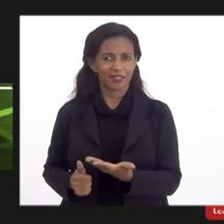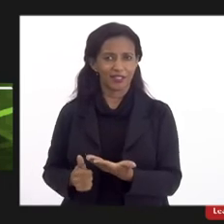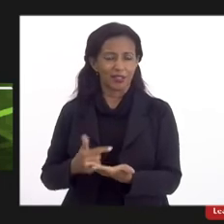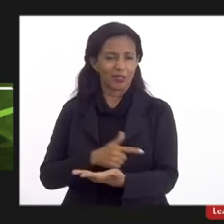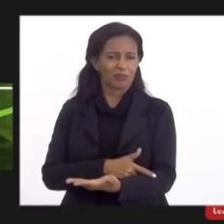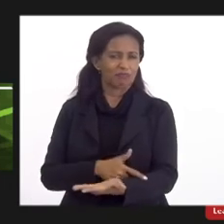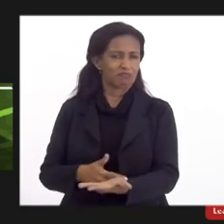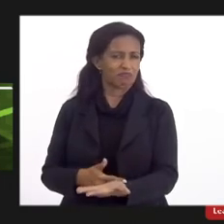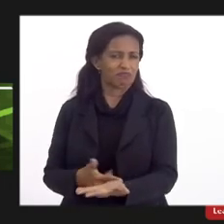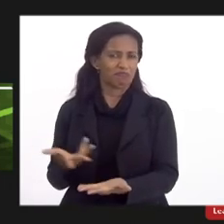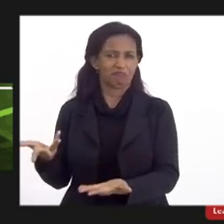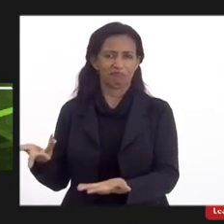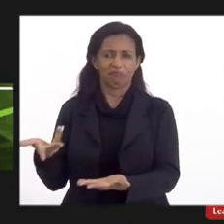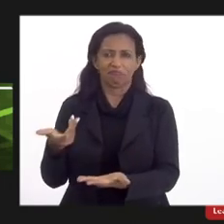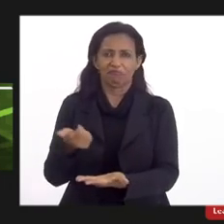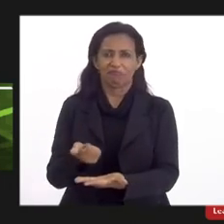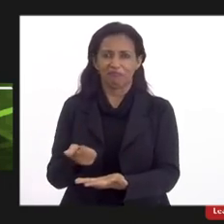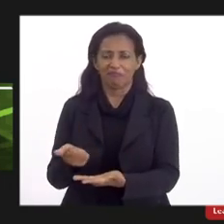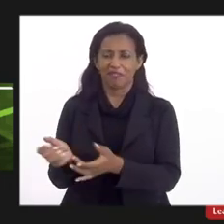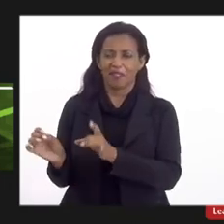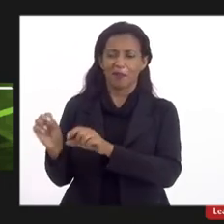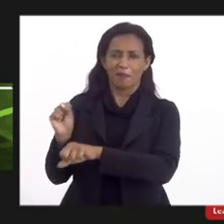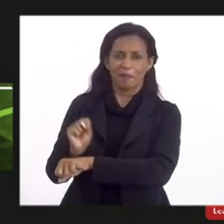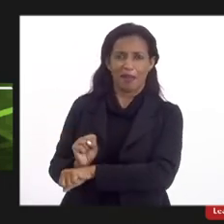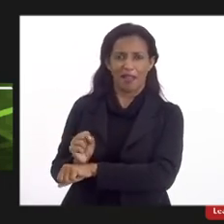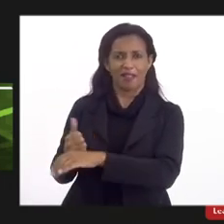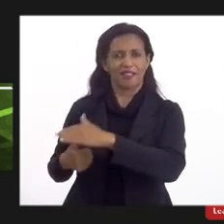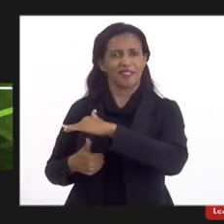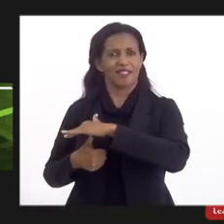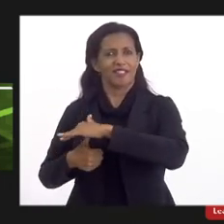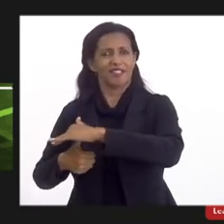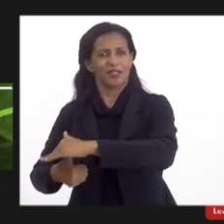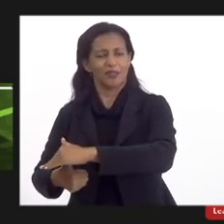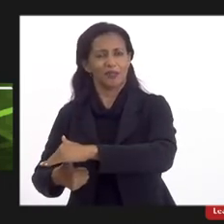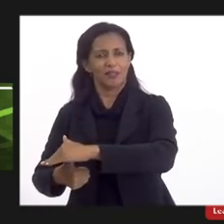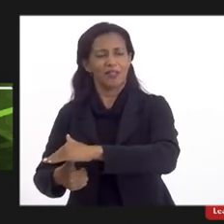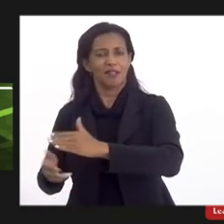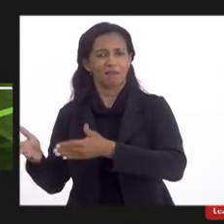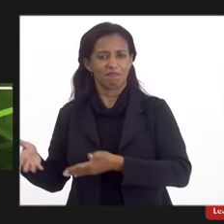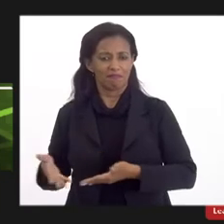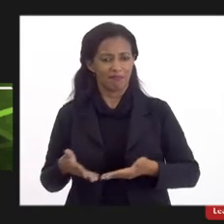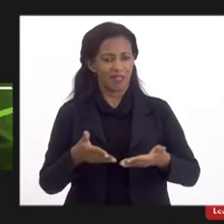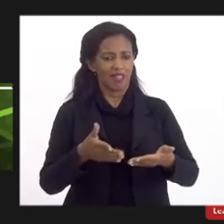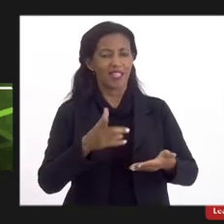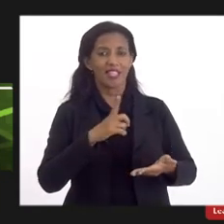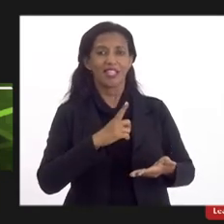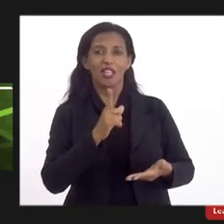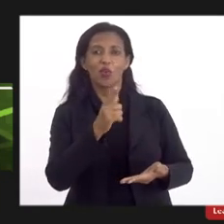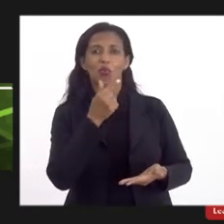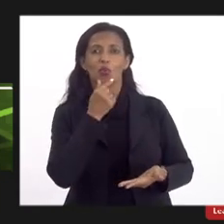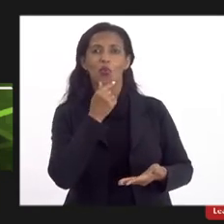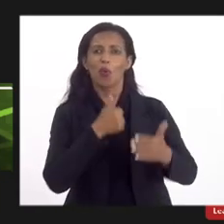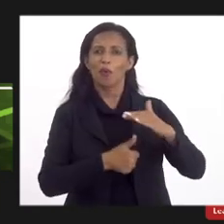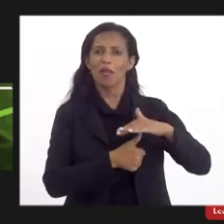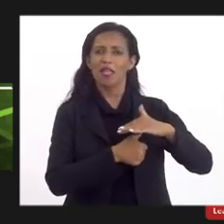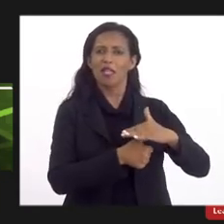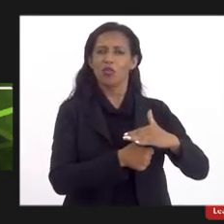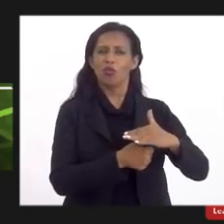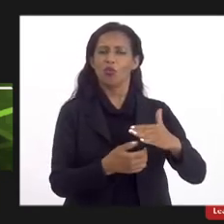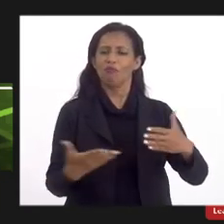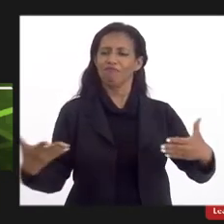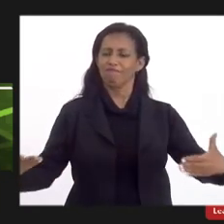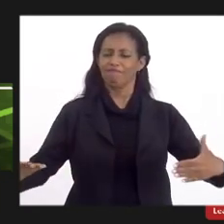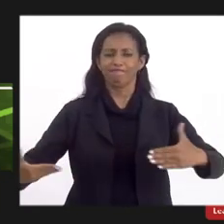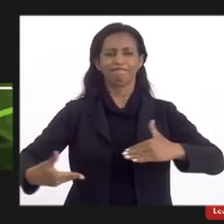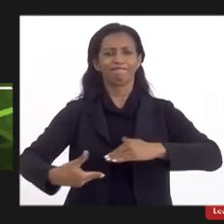gesto nobre deixa de ser reitora pra ter um reitor e um reitor que estendeu a mão ao ERG